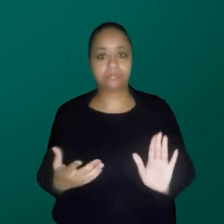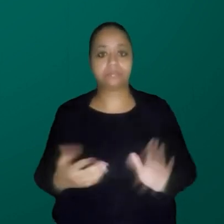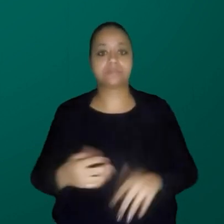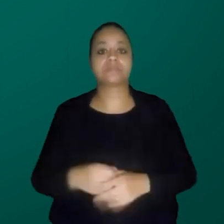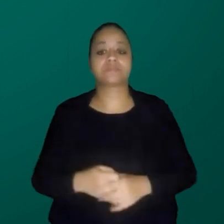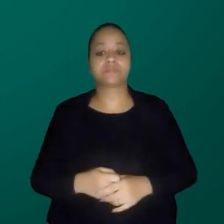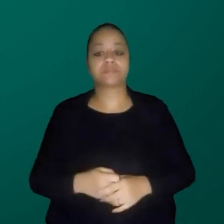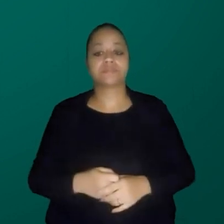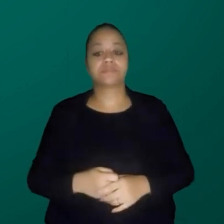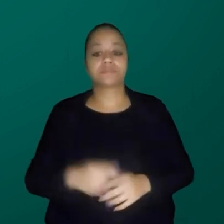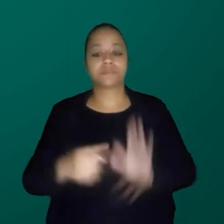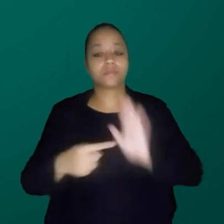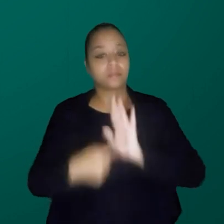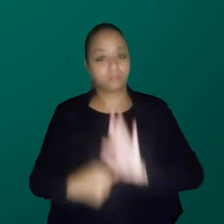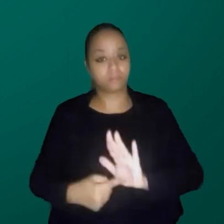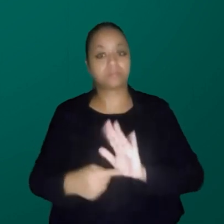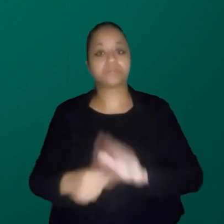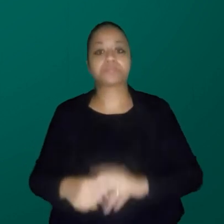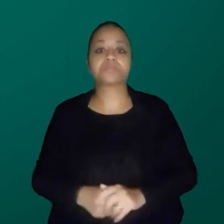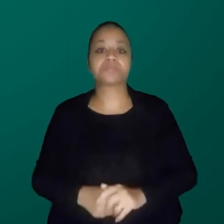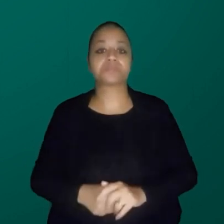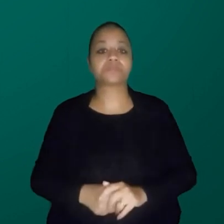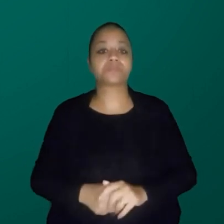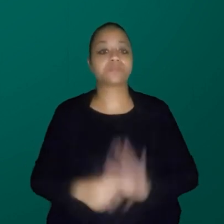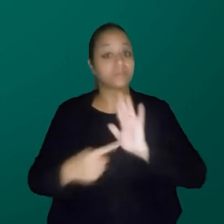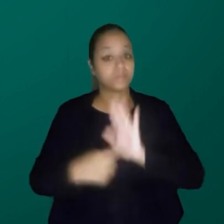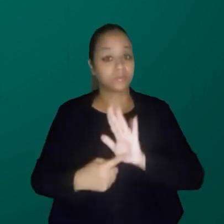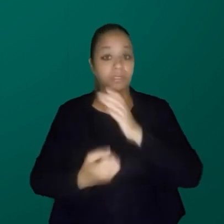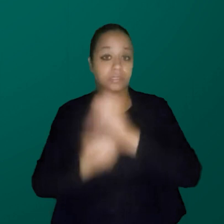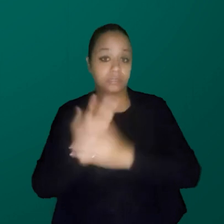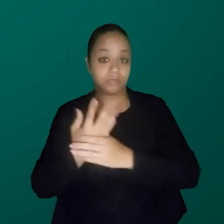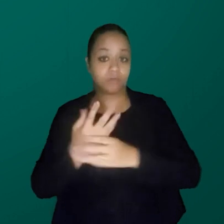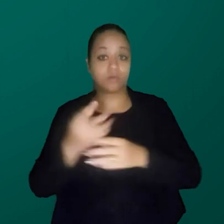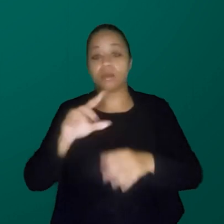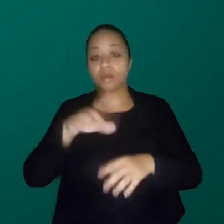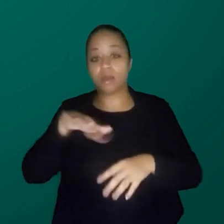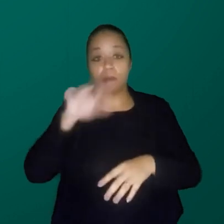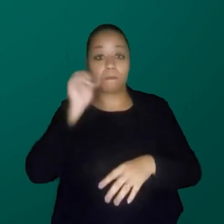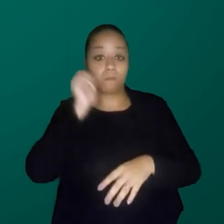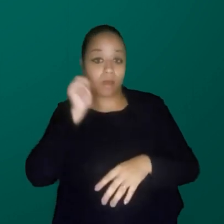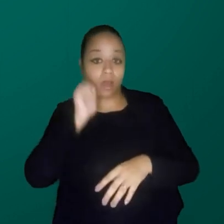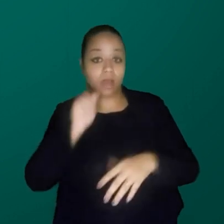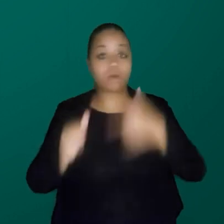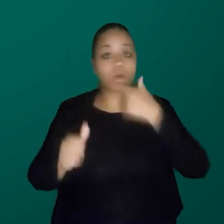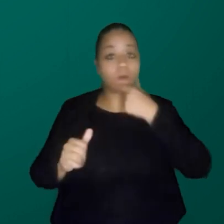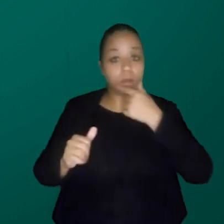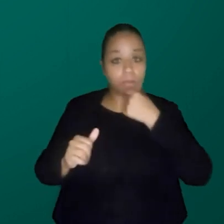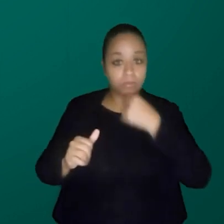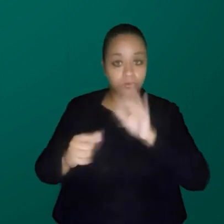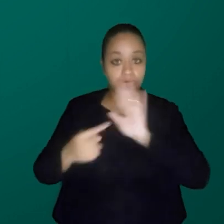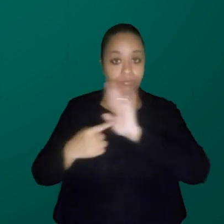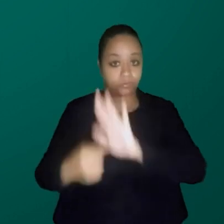Aqui? Aqui? Aqui? Ah, agora apareceu. Então, aqui estão as mulheres e aqui estão os homens, tá?